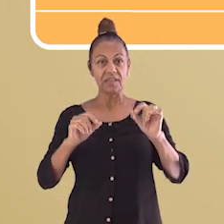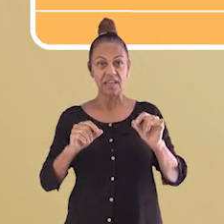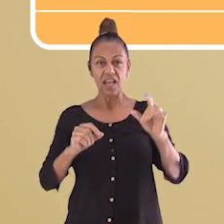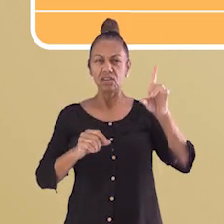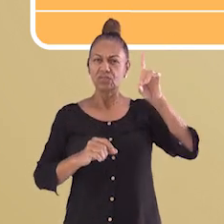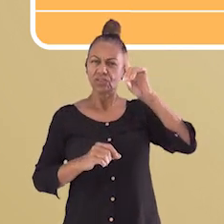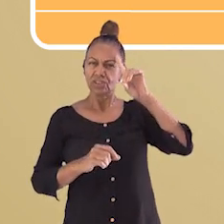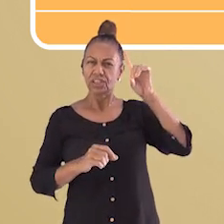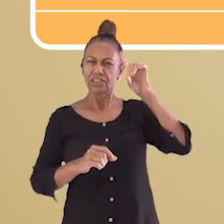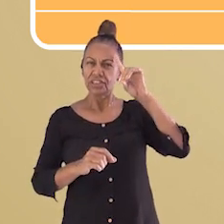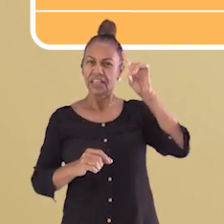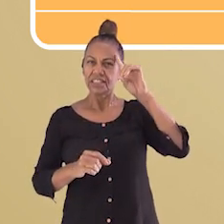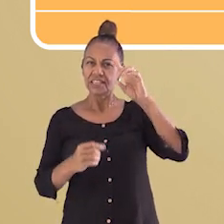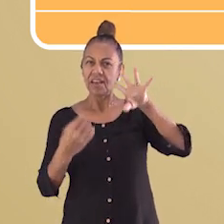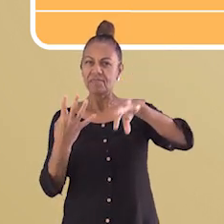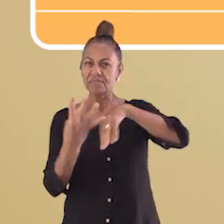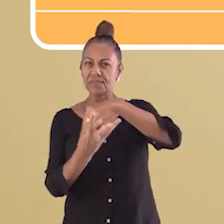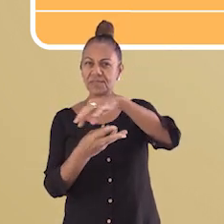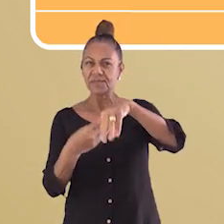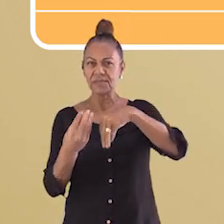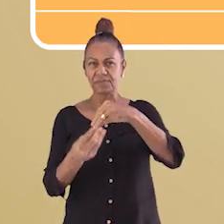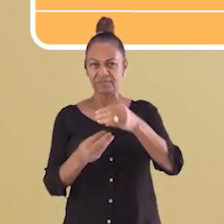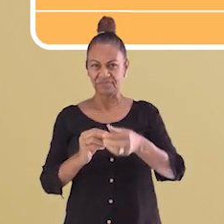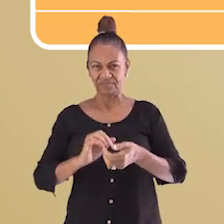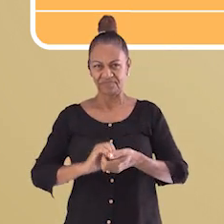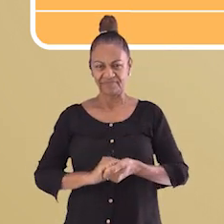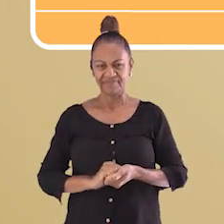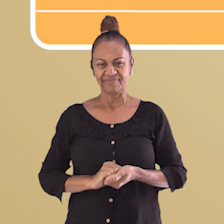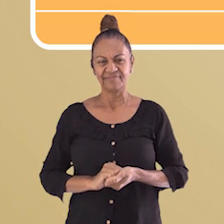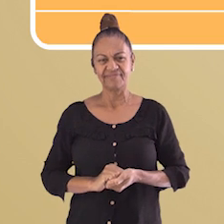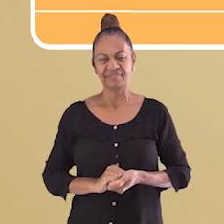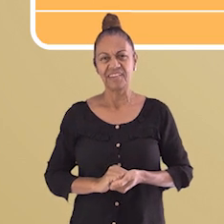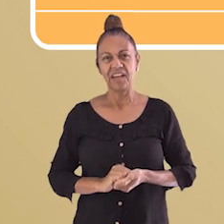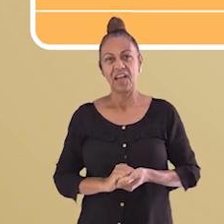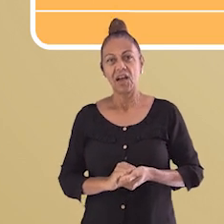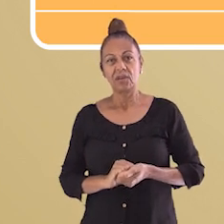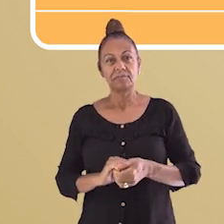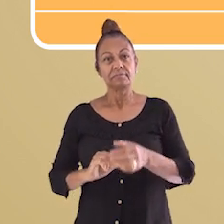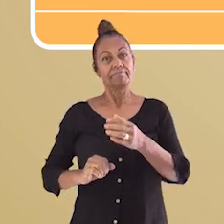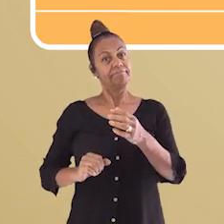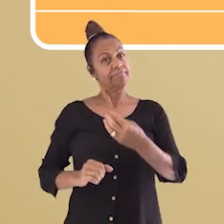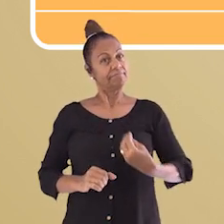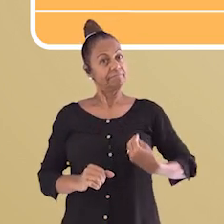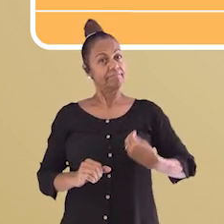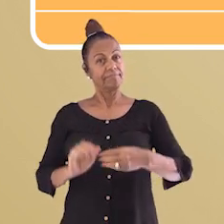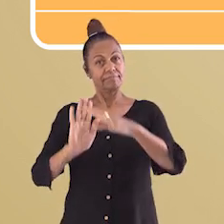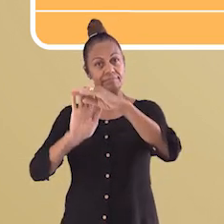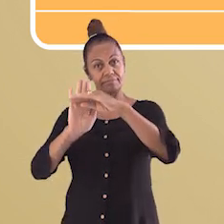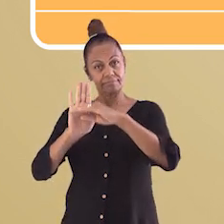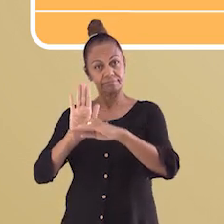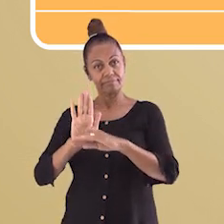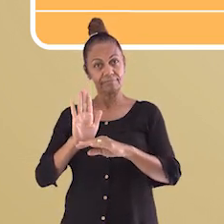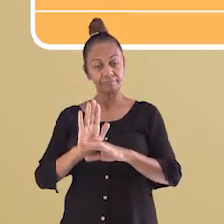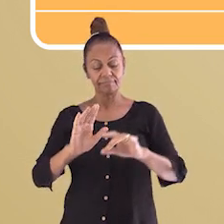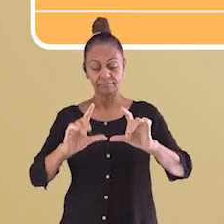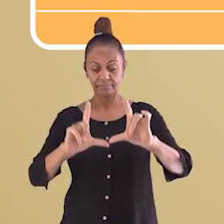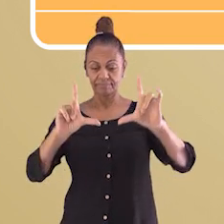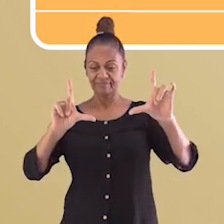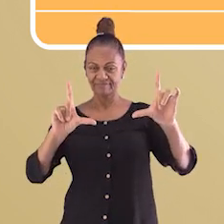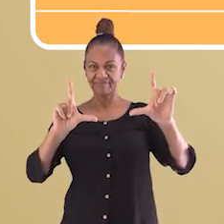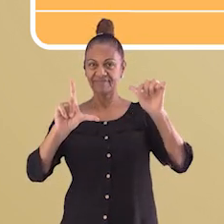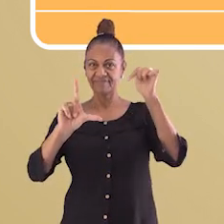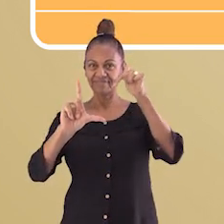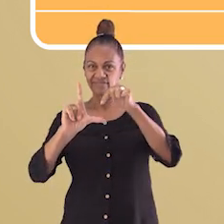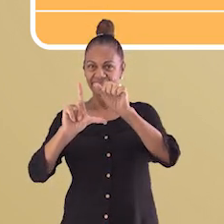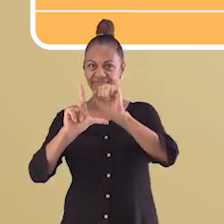copia, peça para algum adulto ou você mesmo pode apontar a câmera do seu celular para o QR Code que aparece na